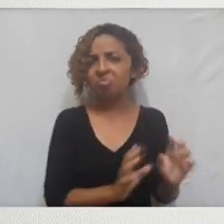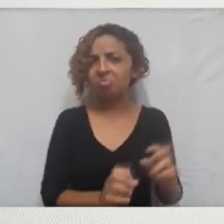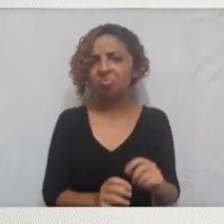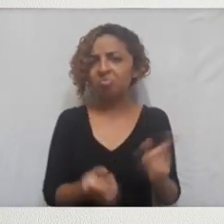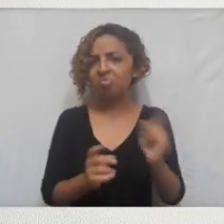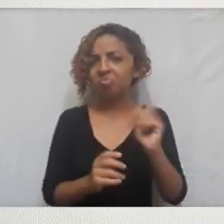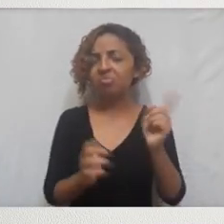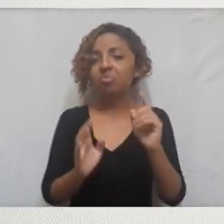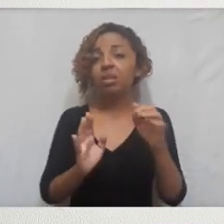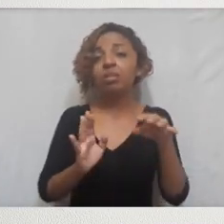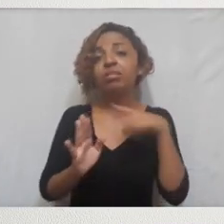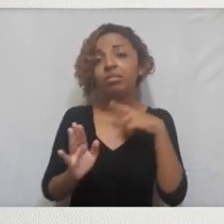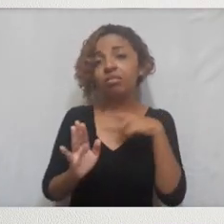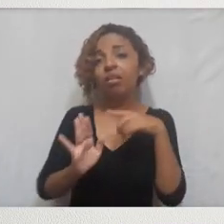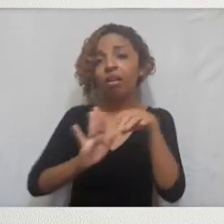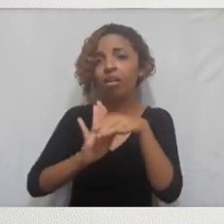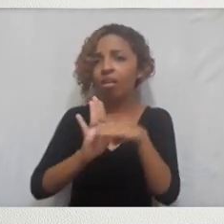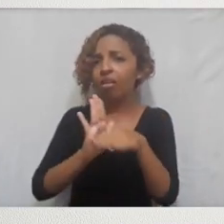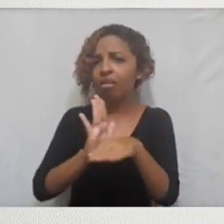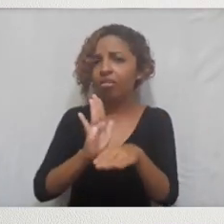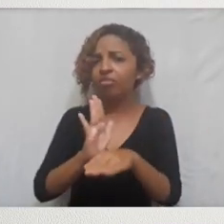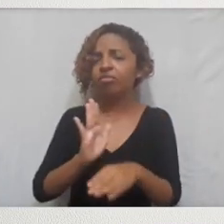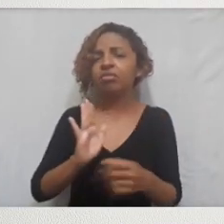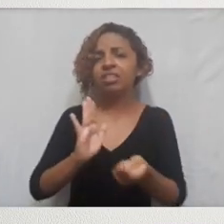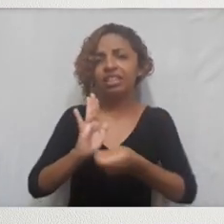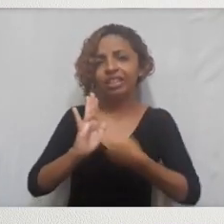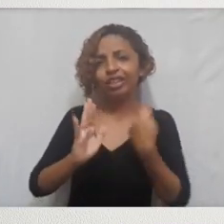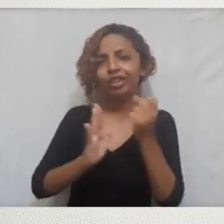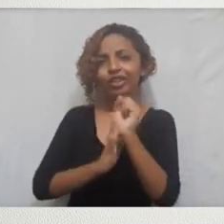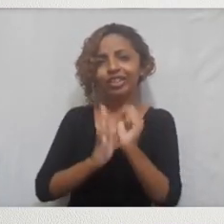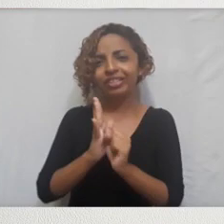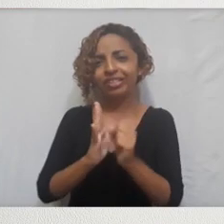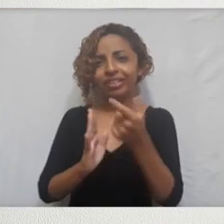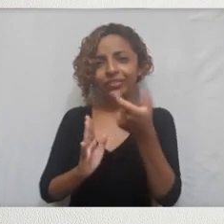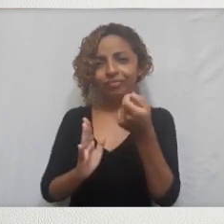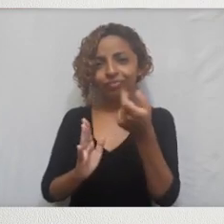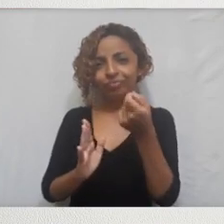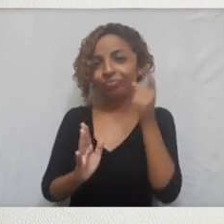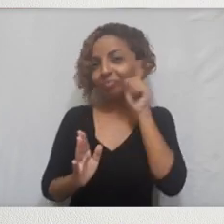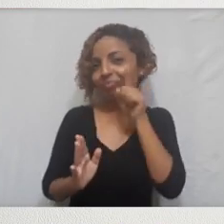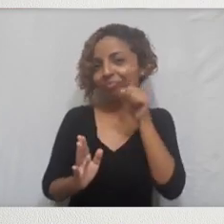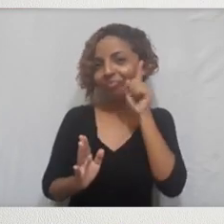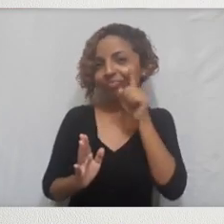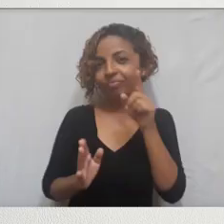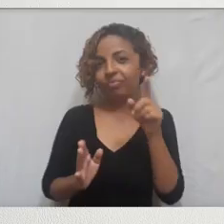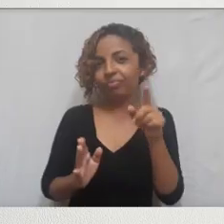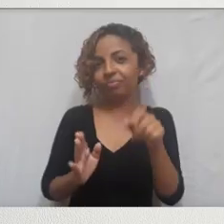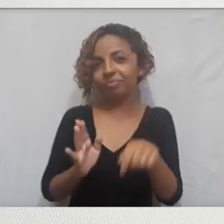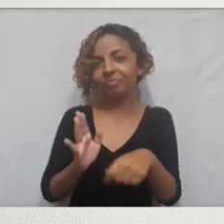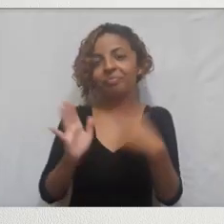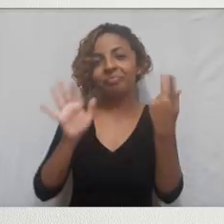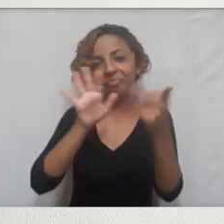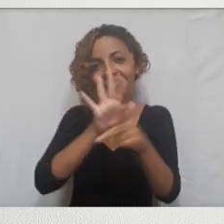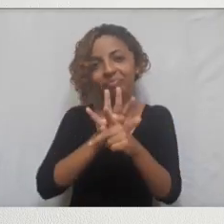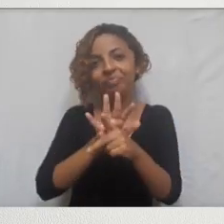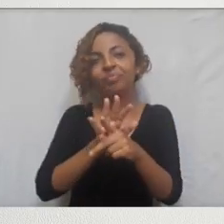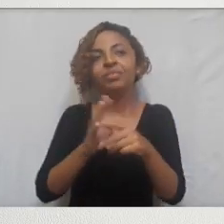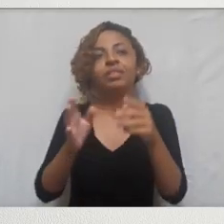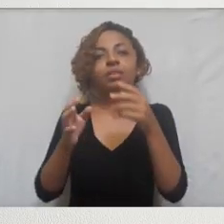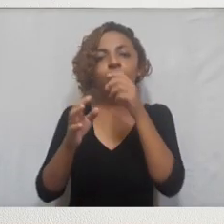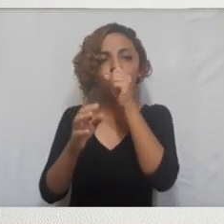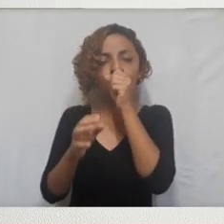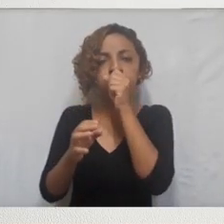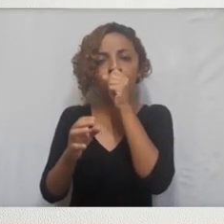sempre aparece muito nas listas dos grandes escritores do século XX nos Estados Unidos, Saul Bellow,